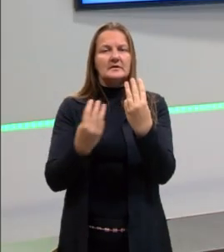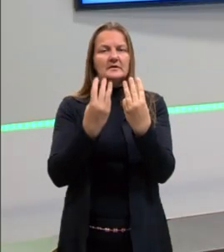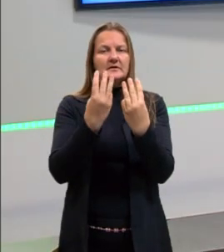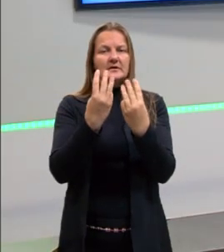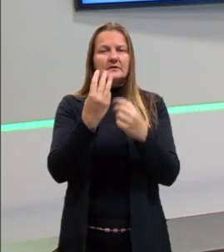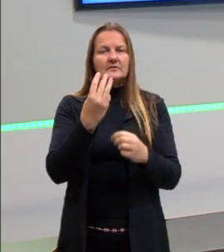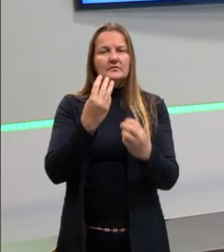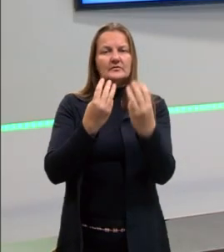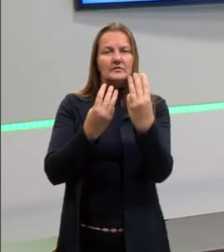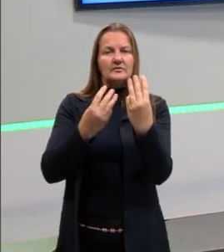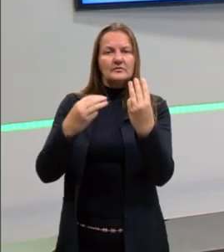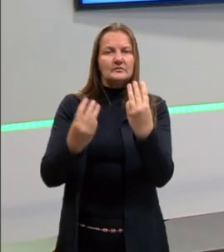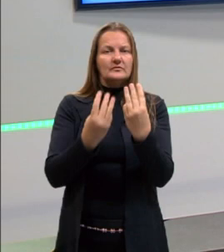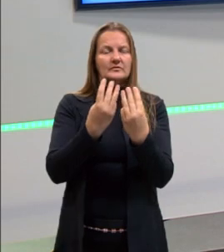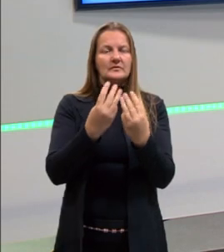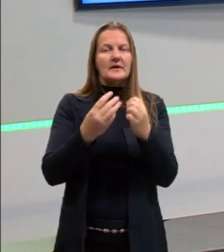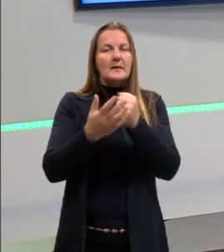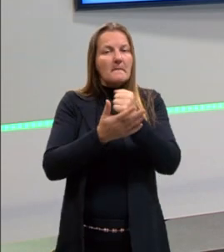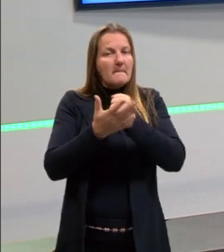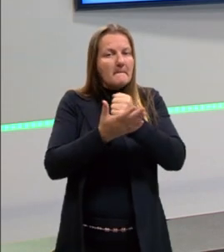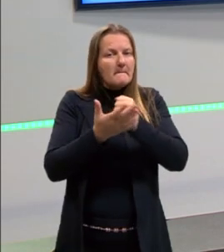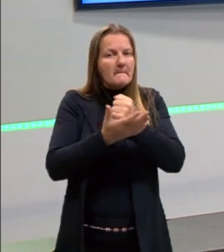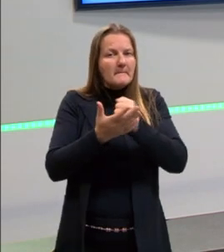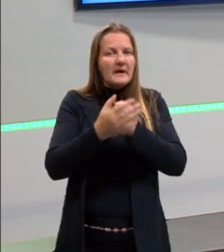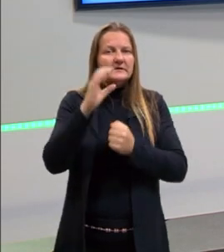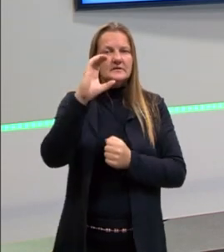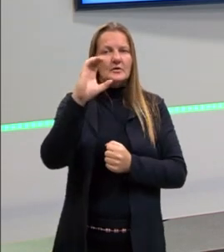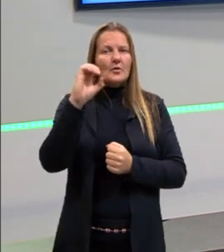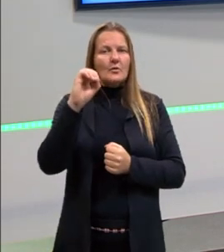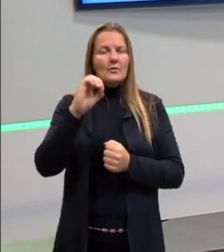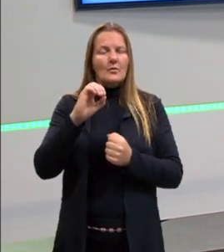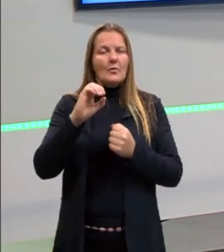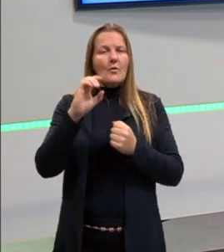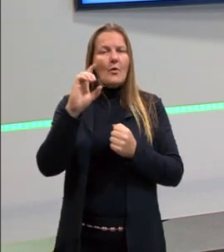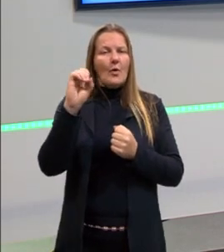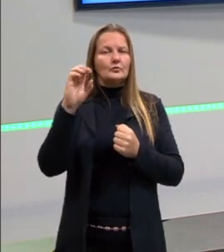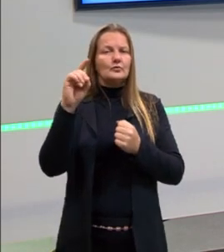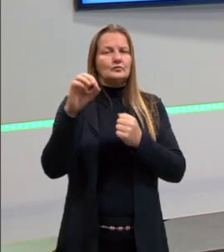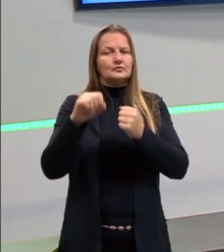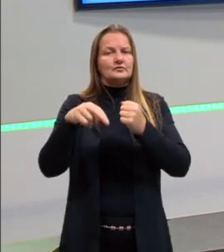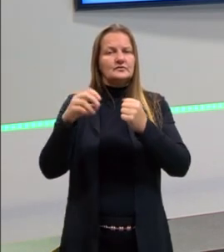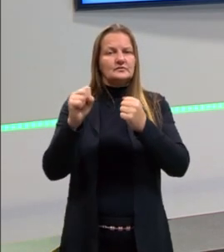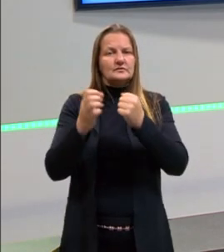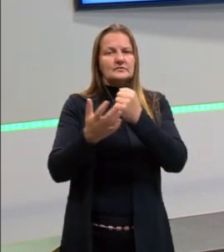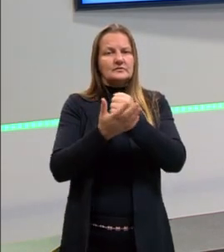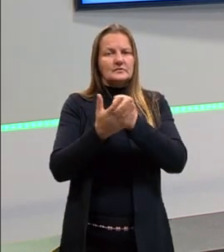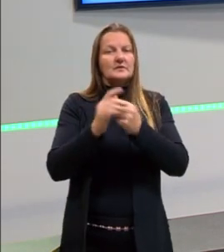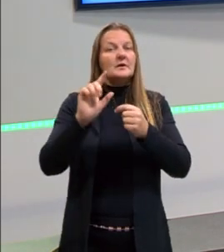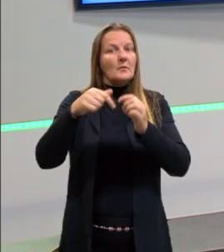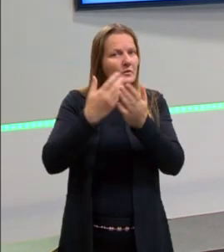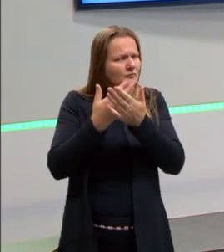Esses três em três estão chamados bases, códons. Certo? A gente vai ver um pouquinho mais adiante.